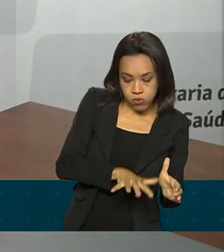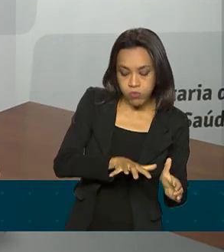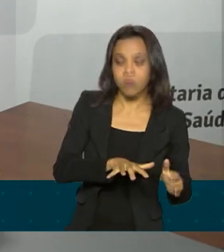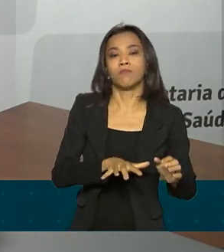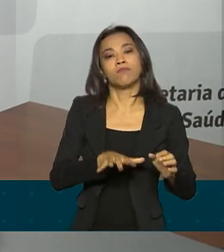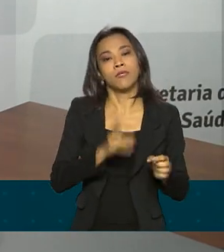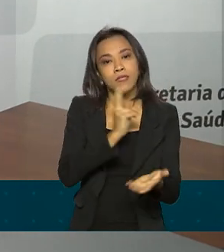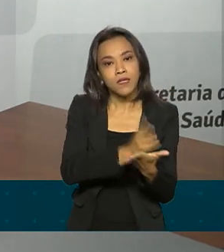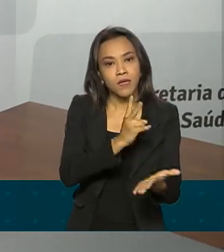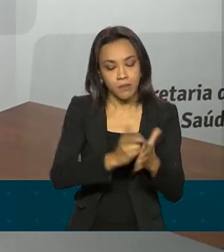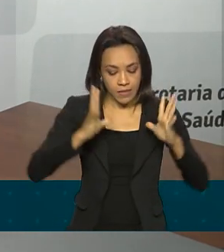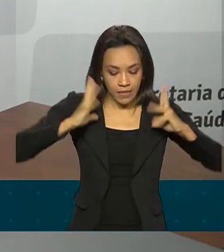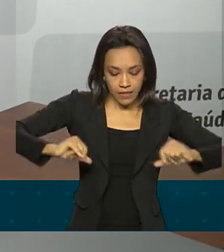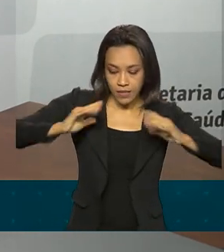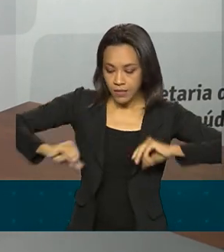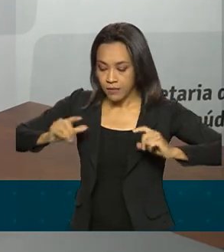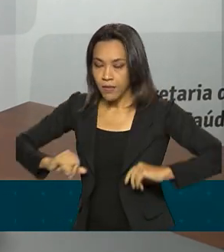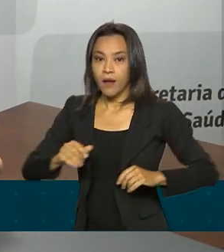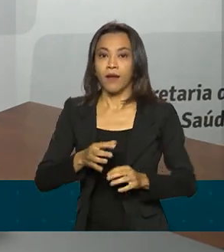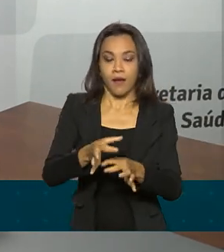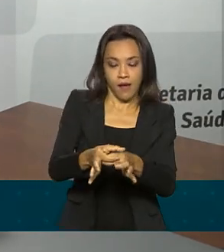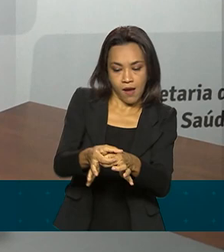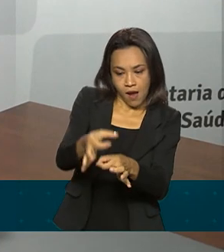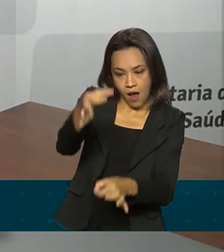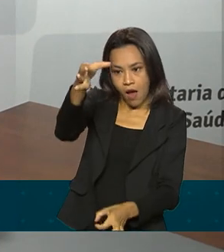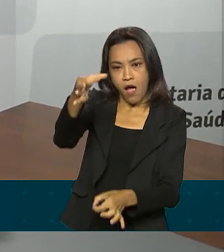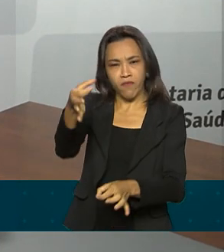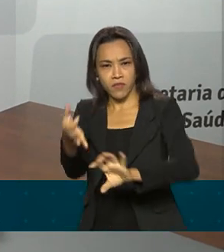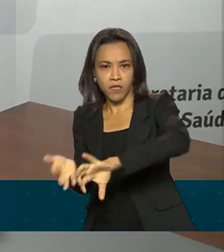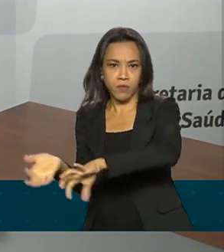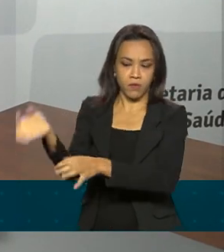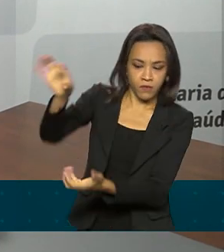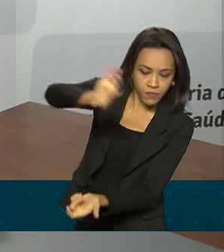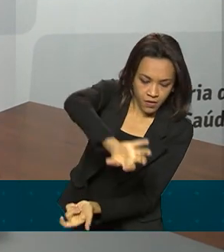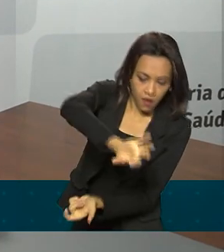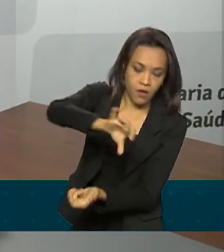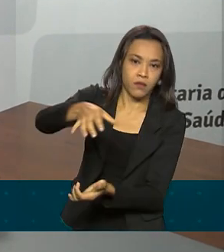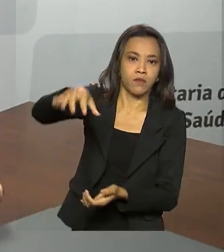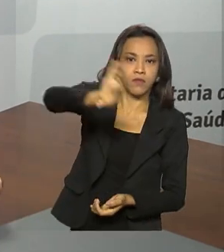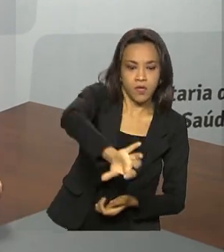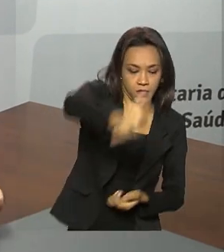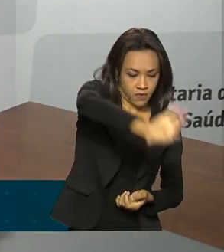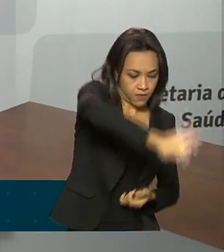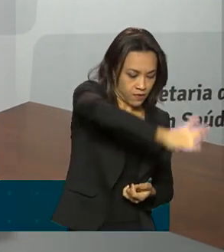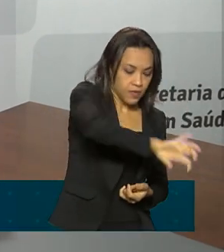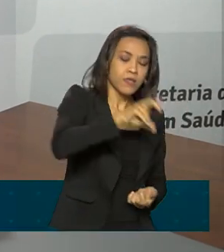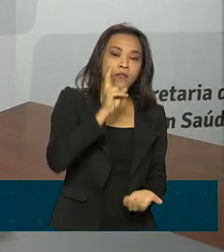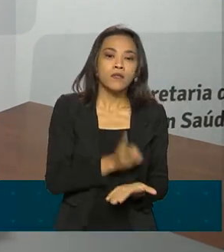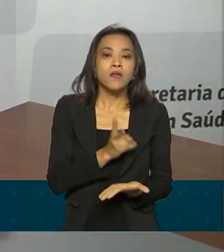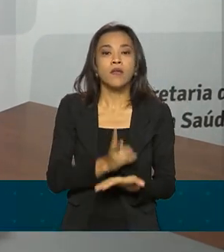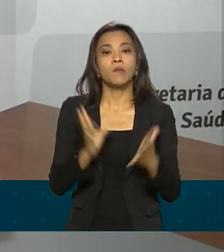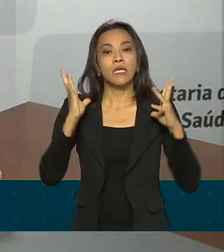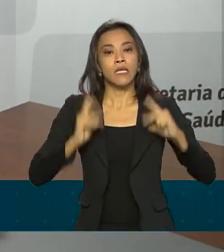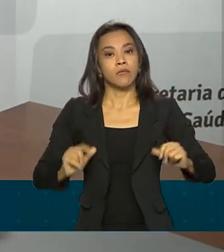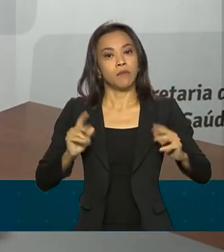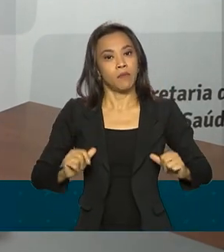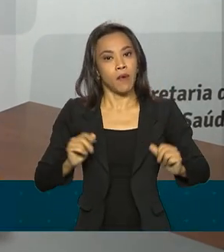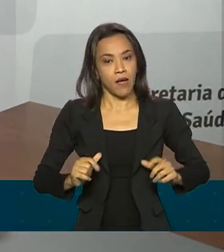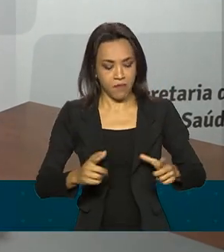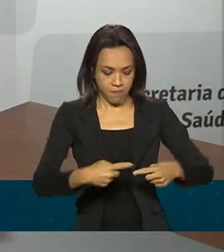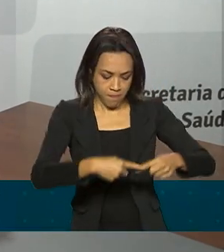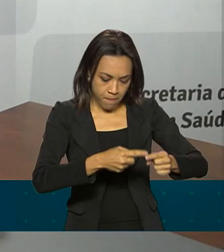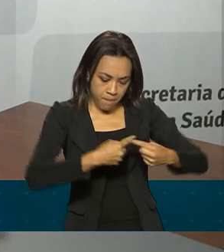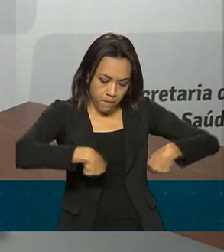limpa, deixar garrafas e recipientes com a boca para baixo, limpar semanalmente para encher os pratos de